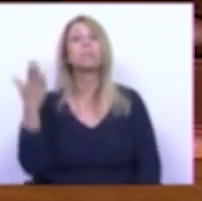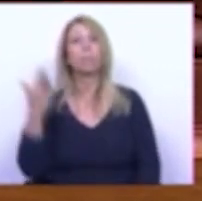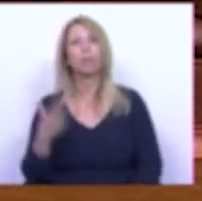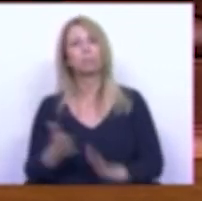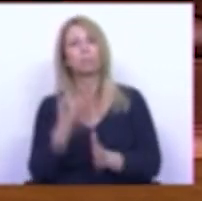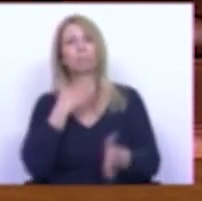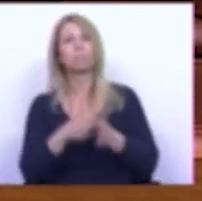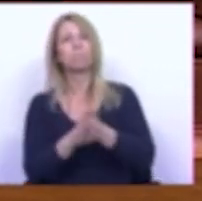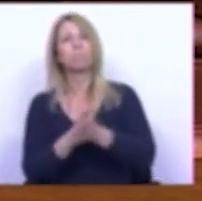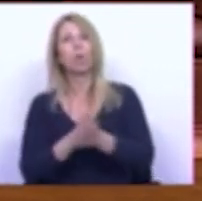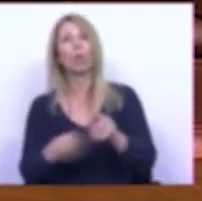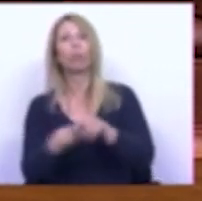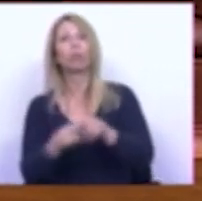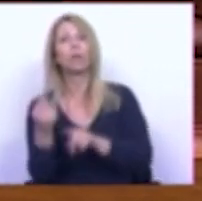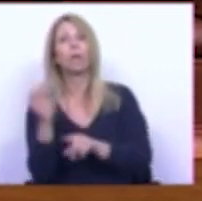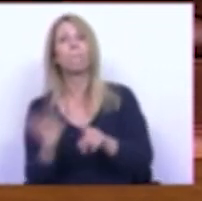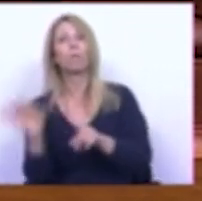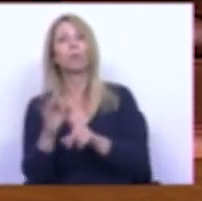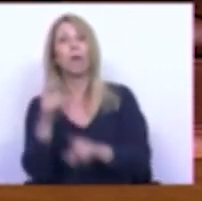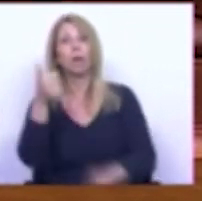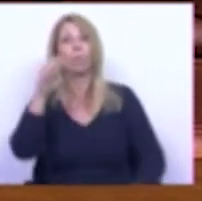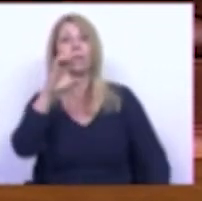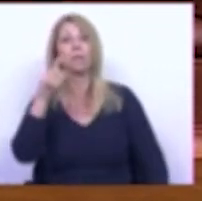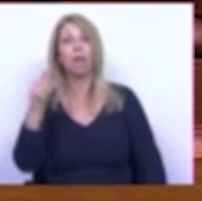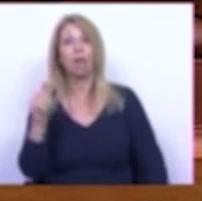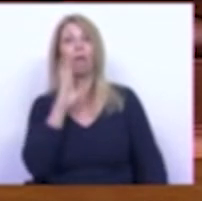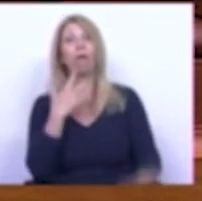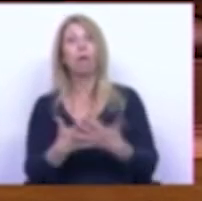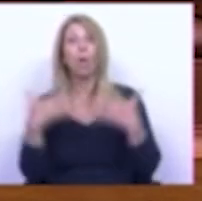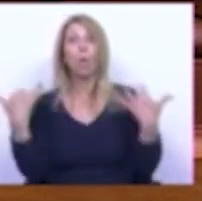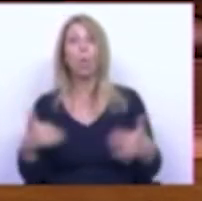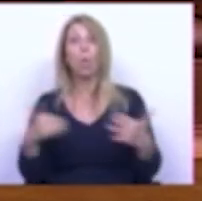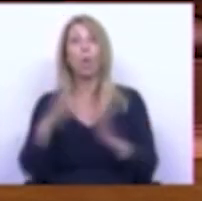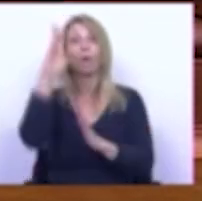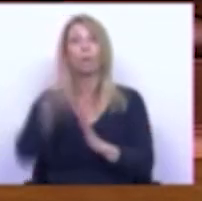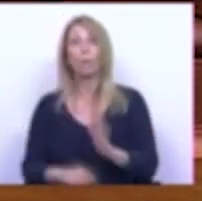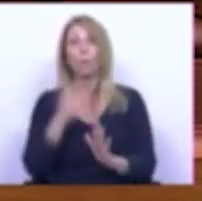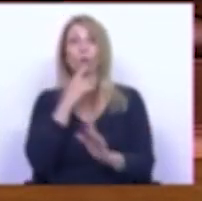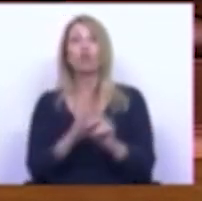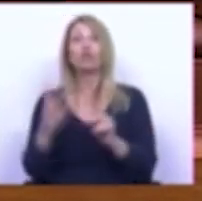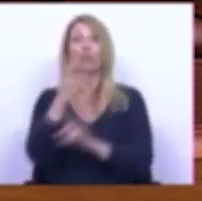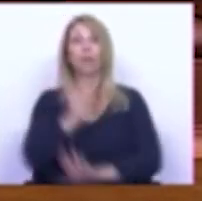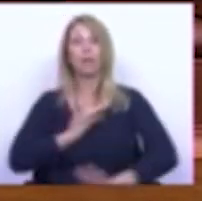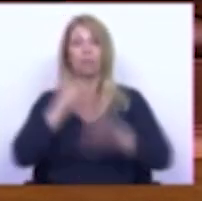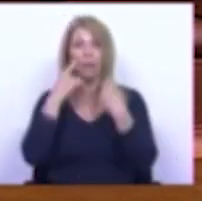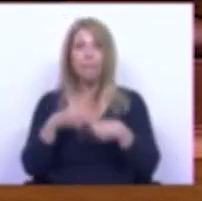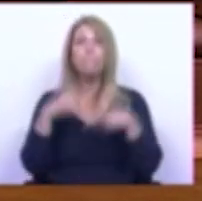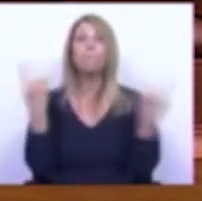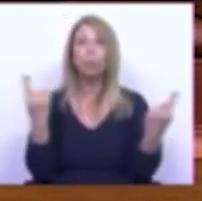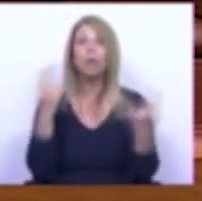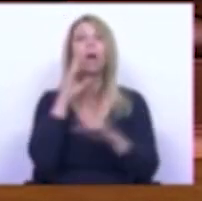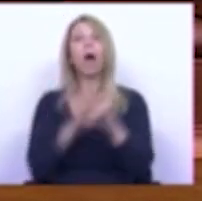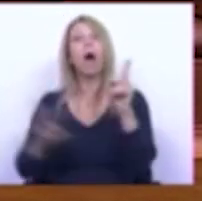política monetária do Banco Central Europeu que provocou uma brutal descida dos juros da dívida pública e um aumento dos